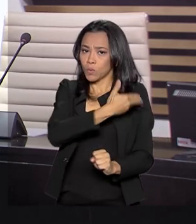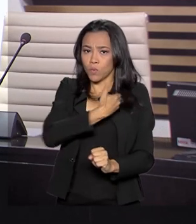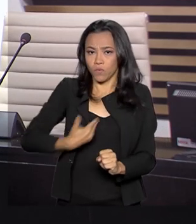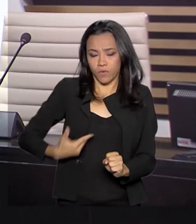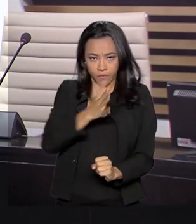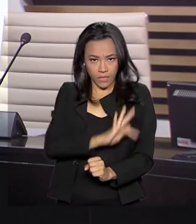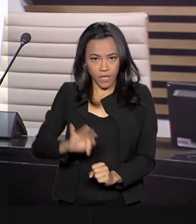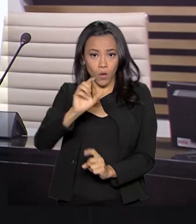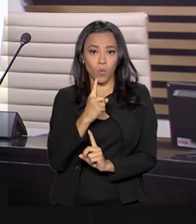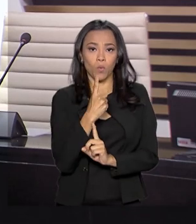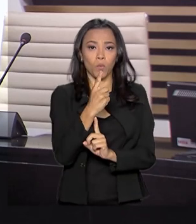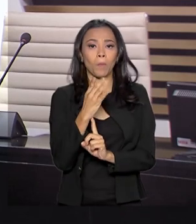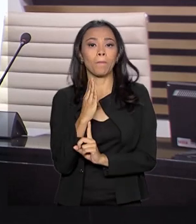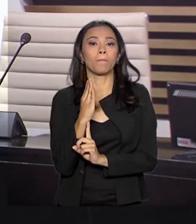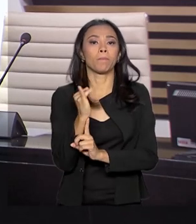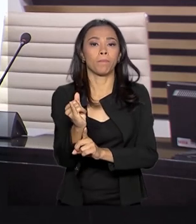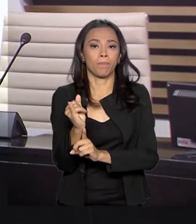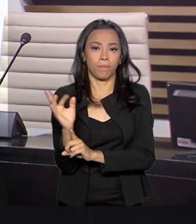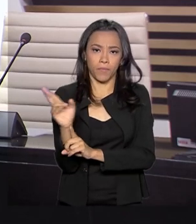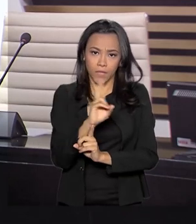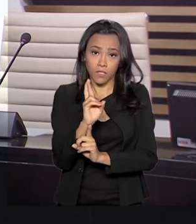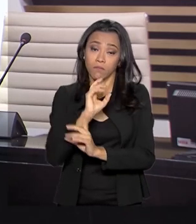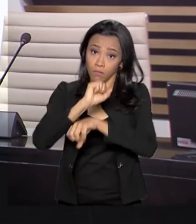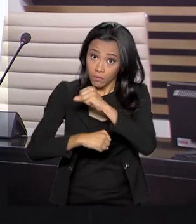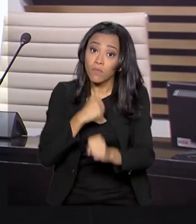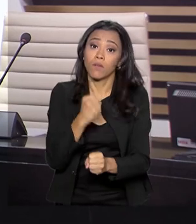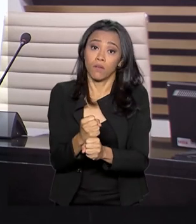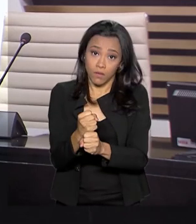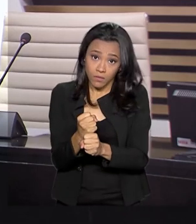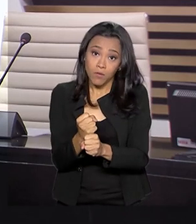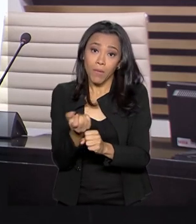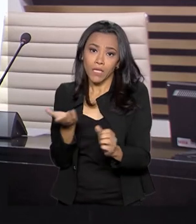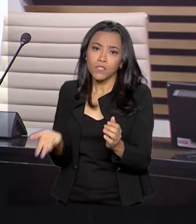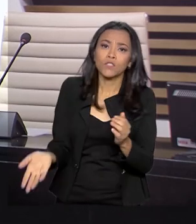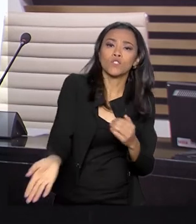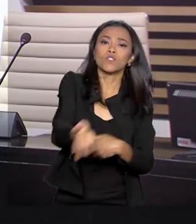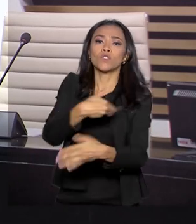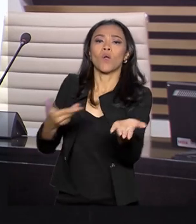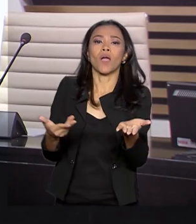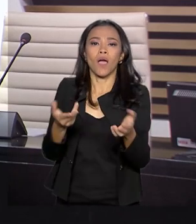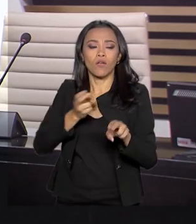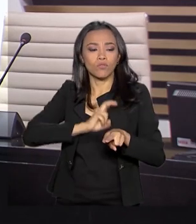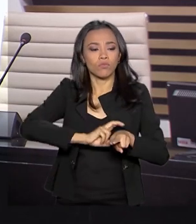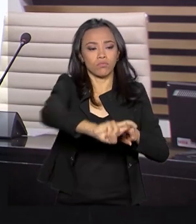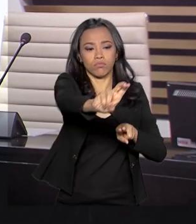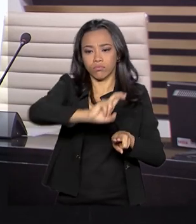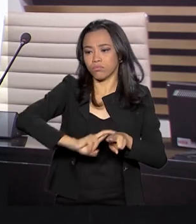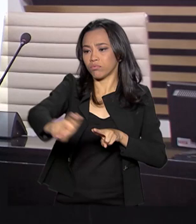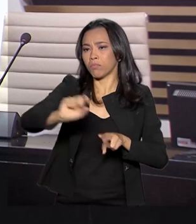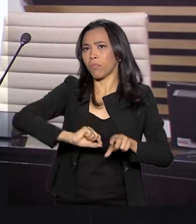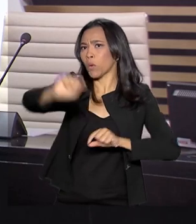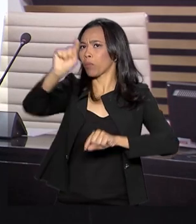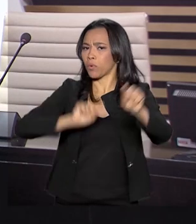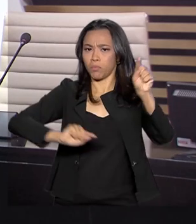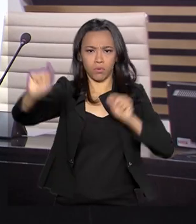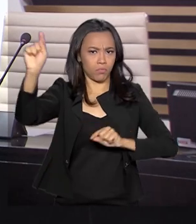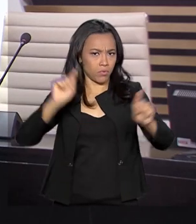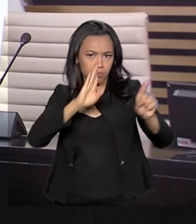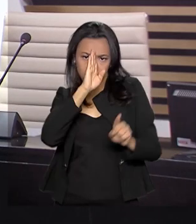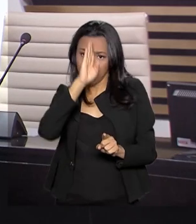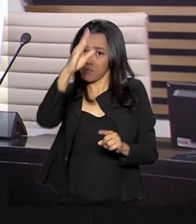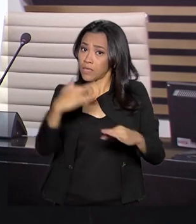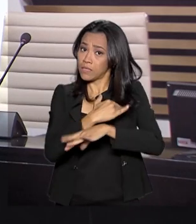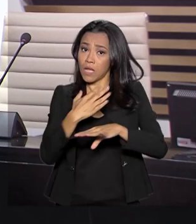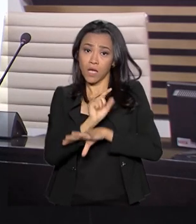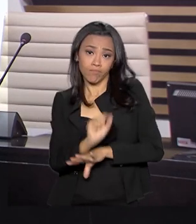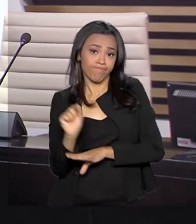cerca de R 1 bilhão por ano para a renovação da frota nas principais regiões metropolitanas brasileiras,